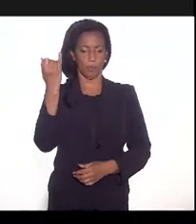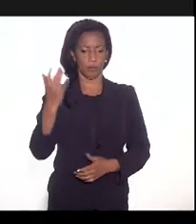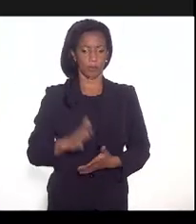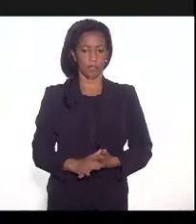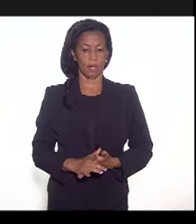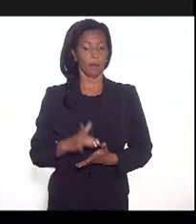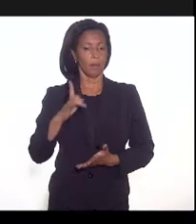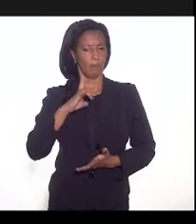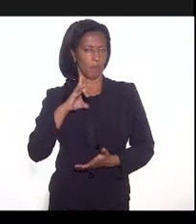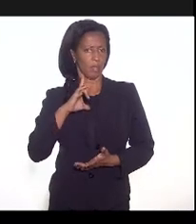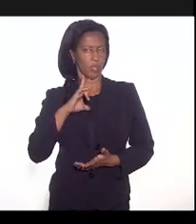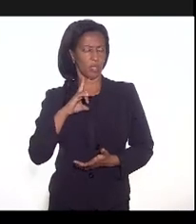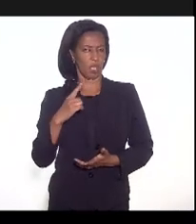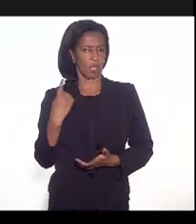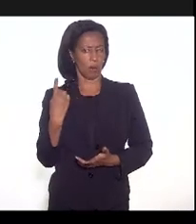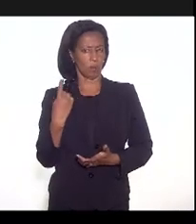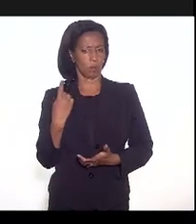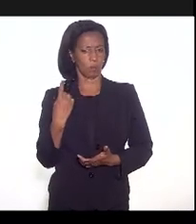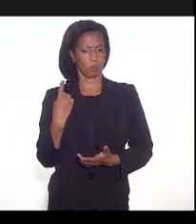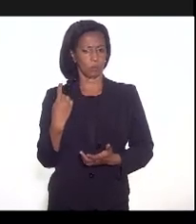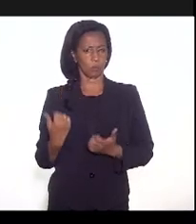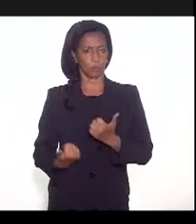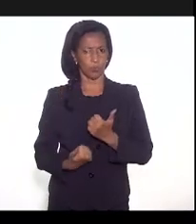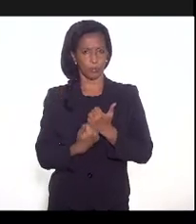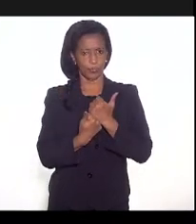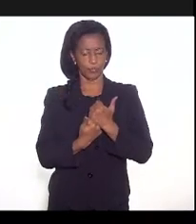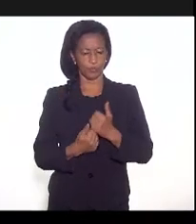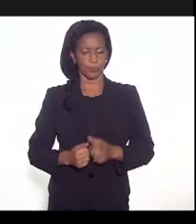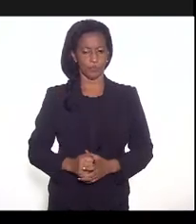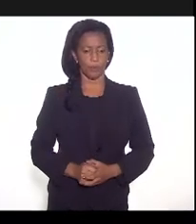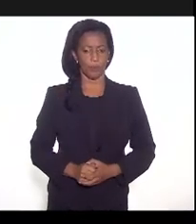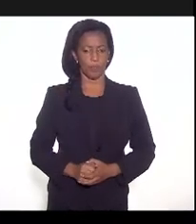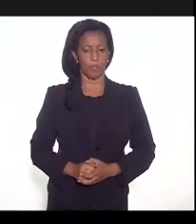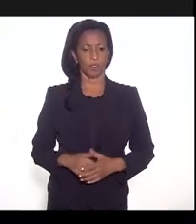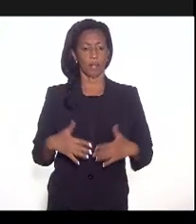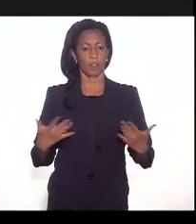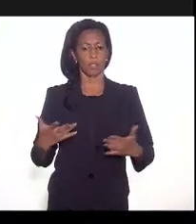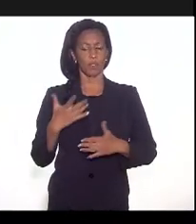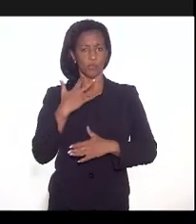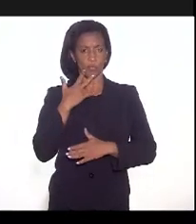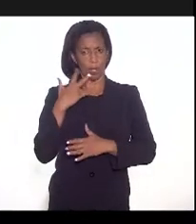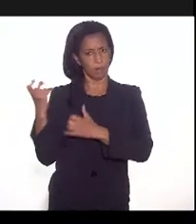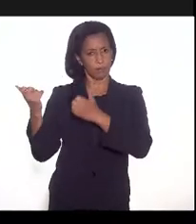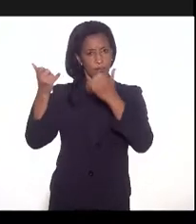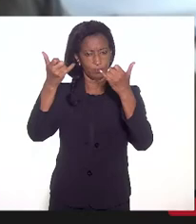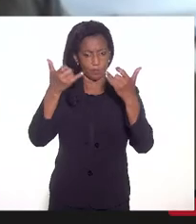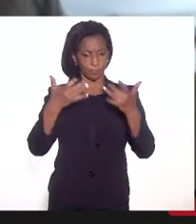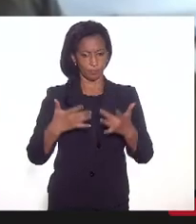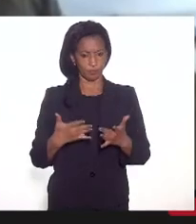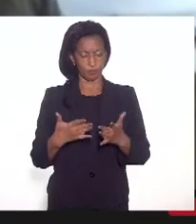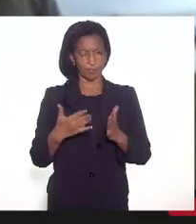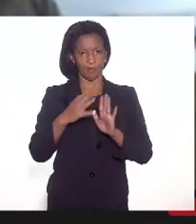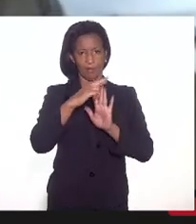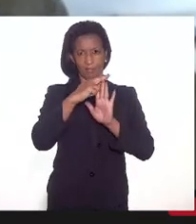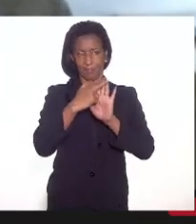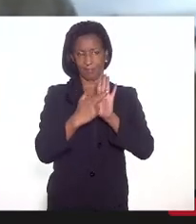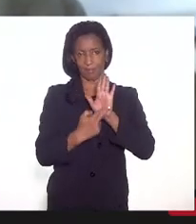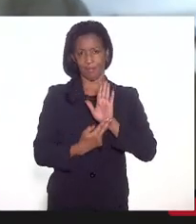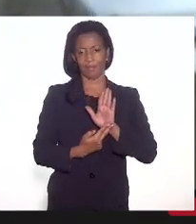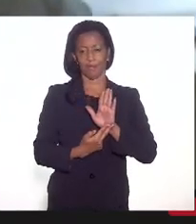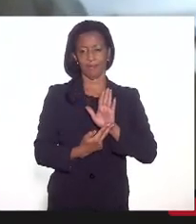representação presente. Então, dito isso feito, cumprido aí a regra